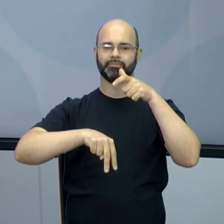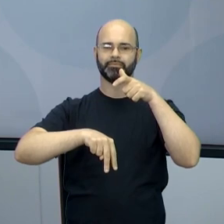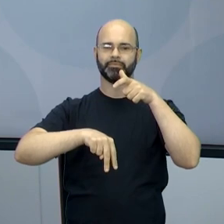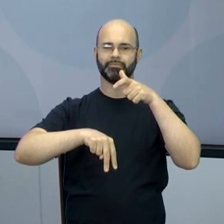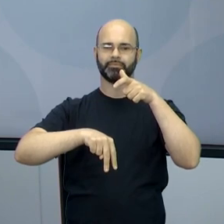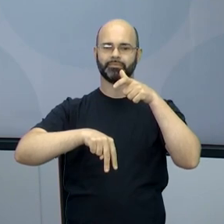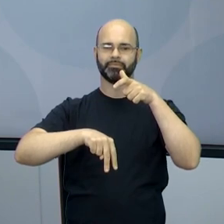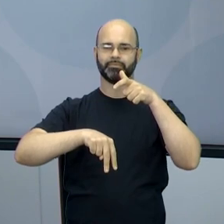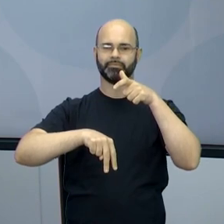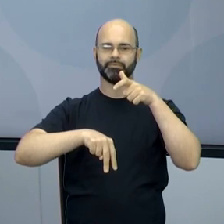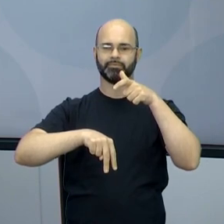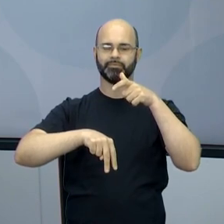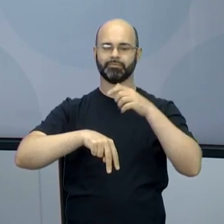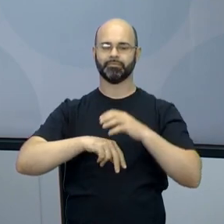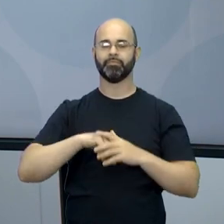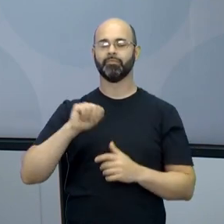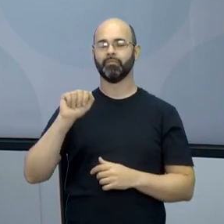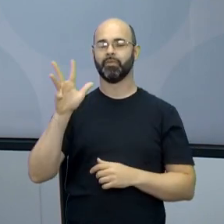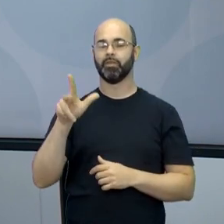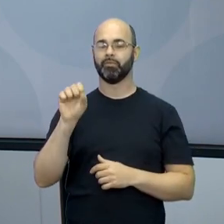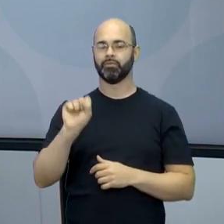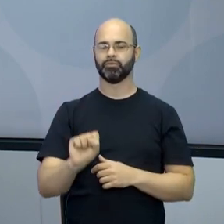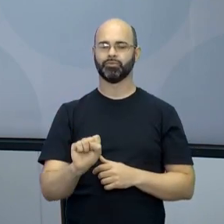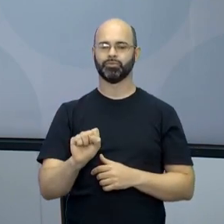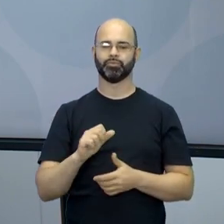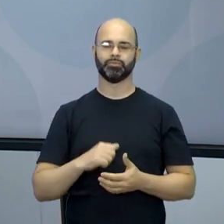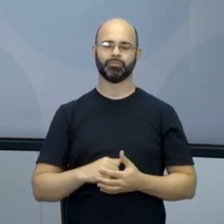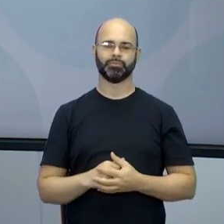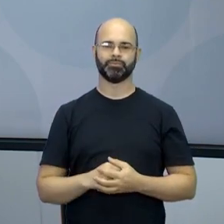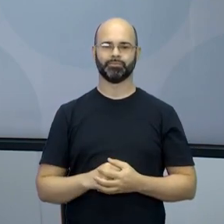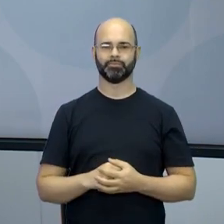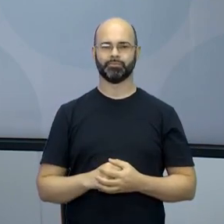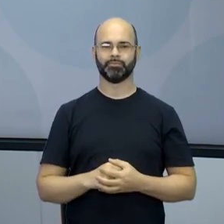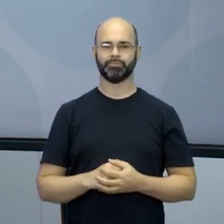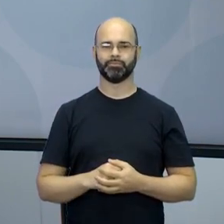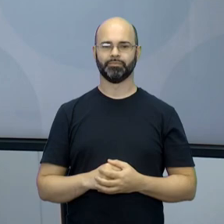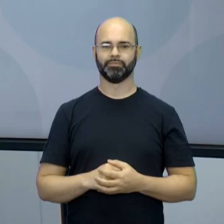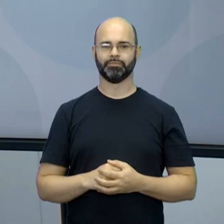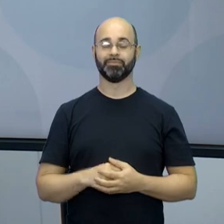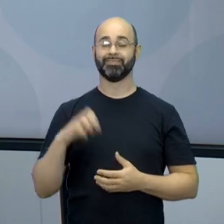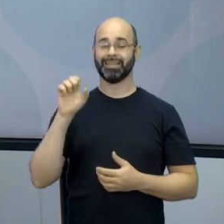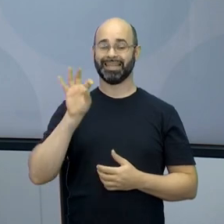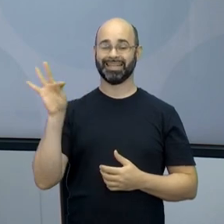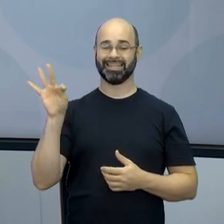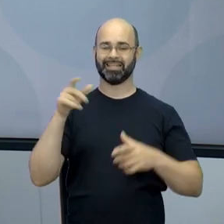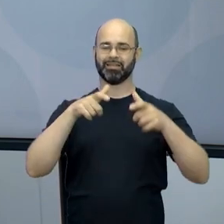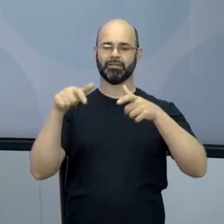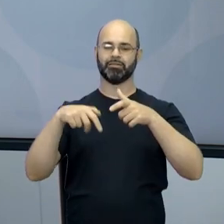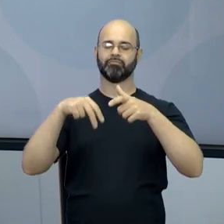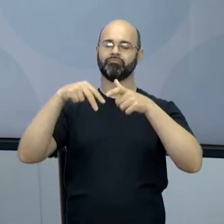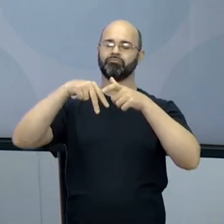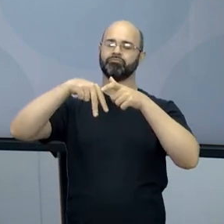África do Sul. E os alienígenas, eles não vieram para invadir, eles não vieram para